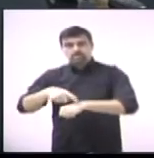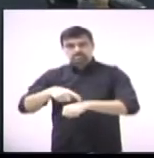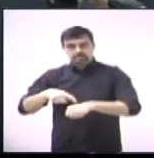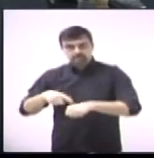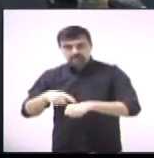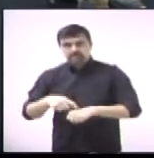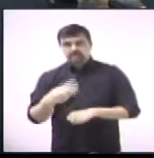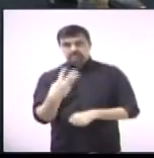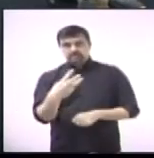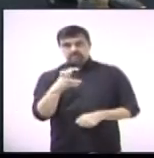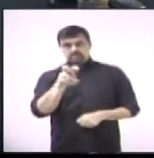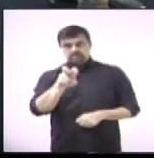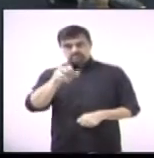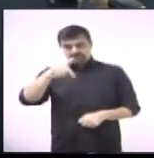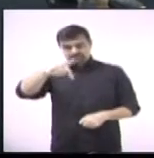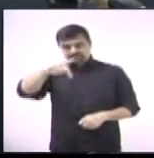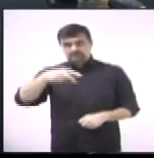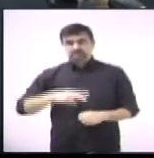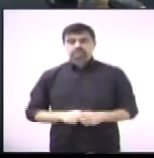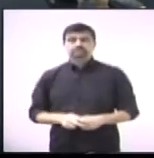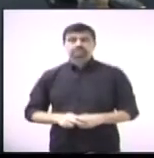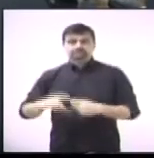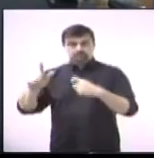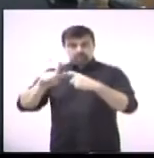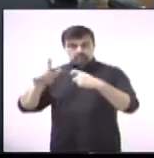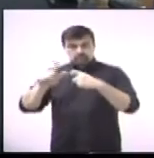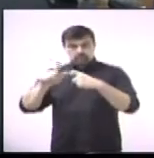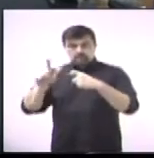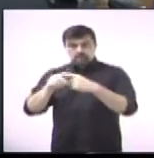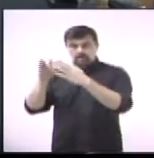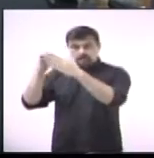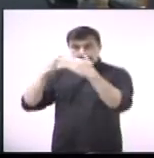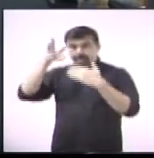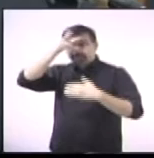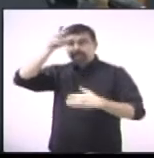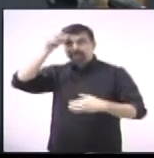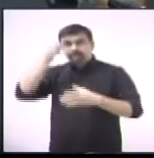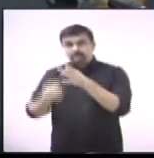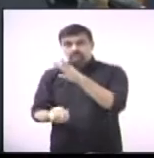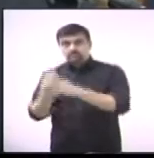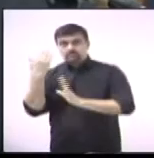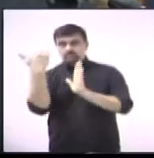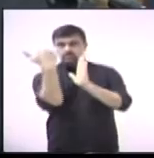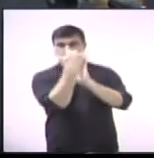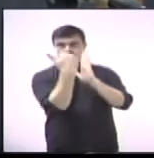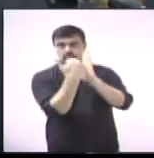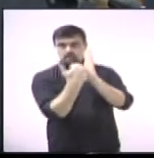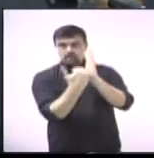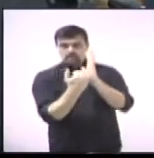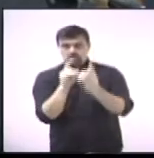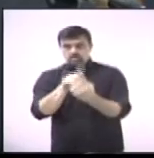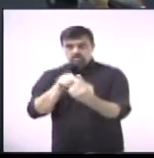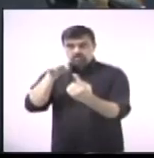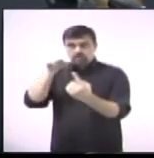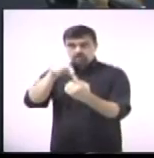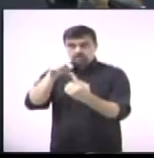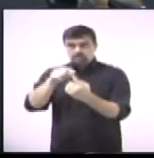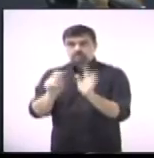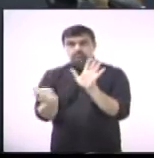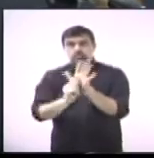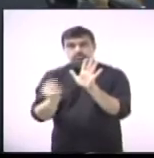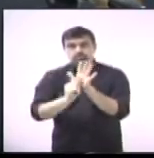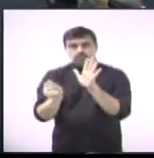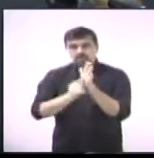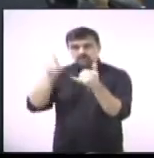do vereador Gustavo Iatecola sugere ao executivo que crie programa de prevenção e combate às